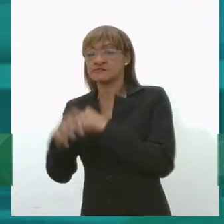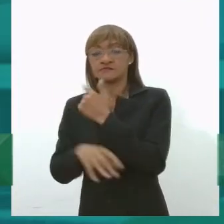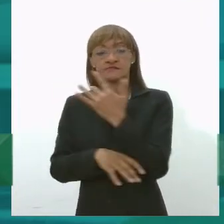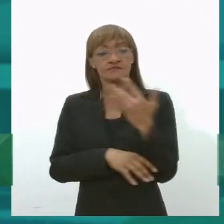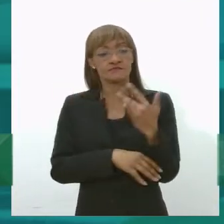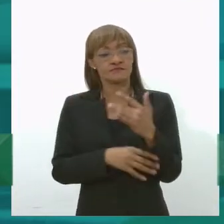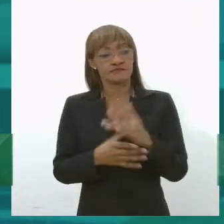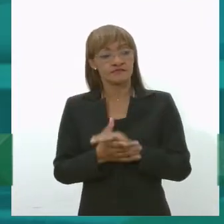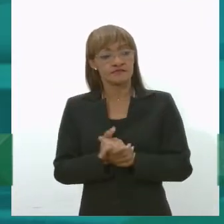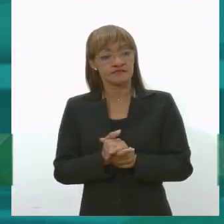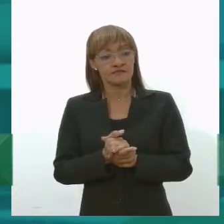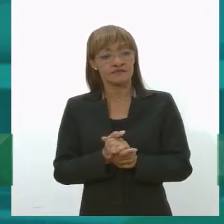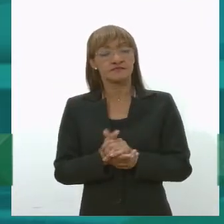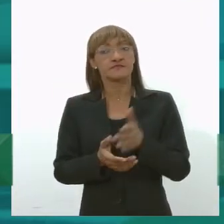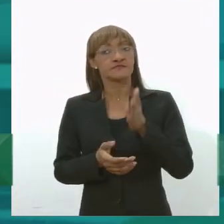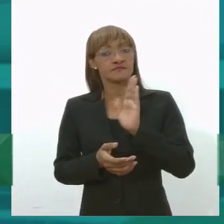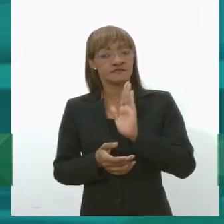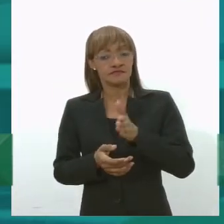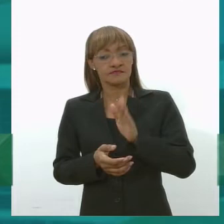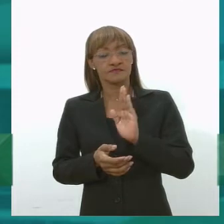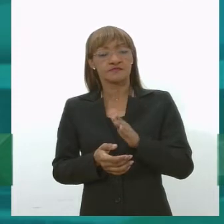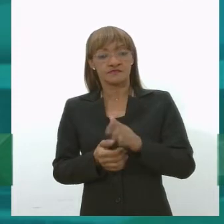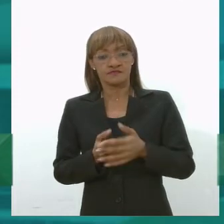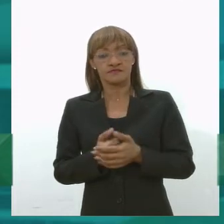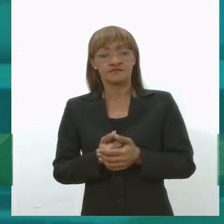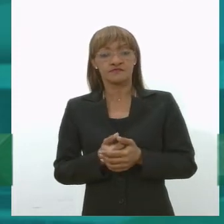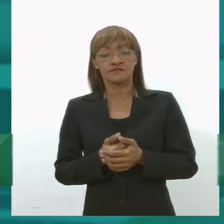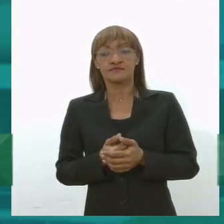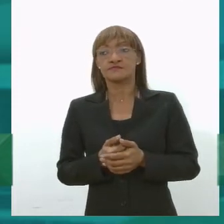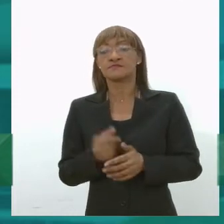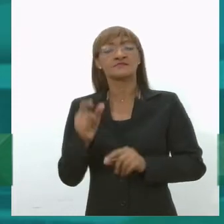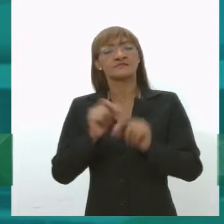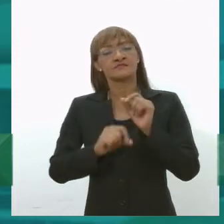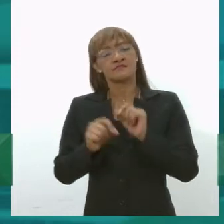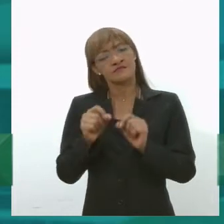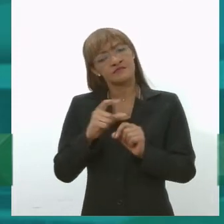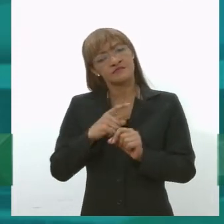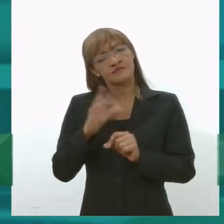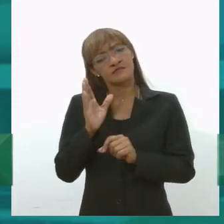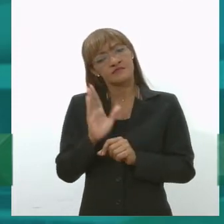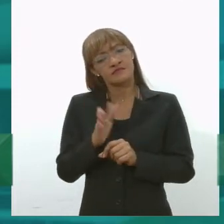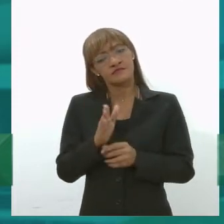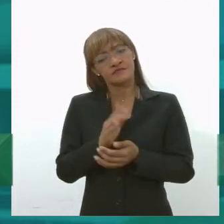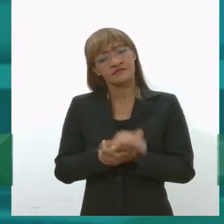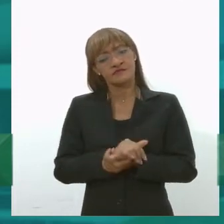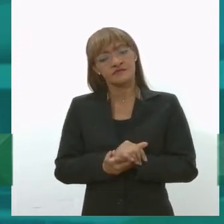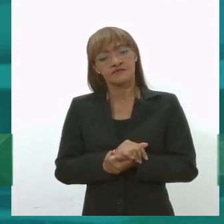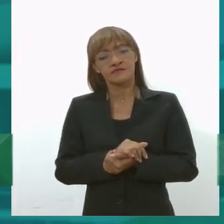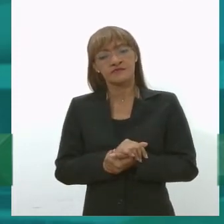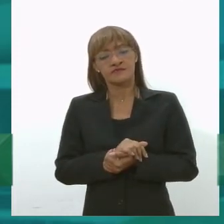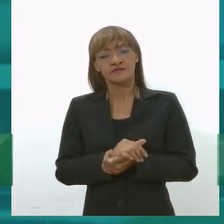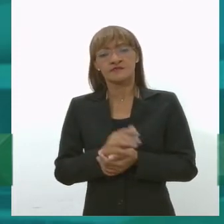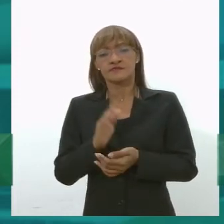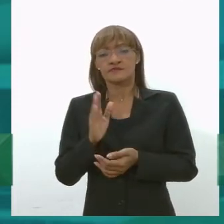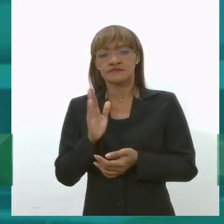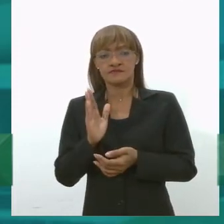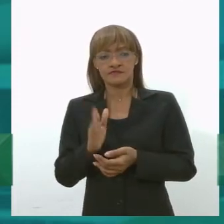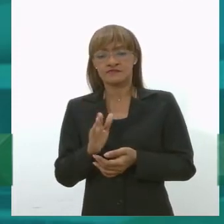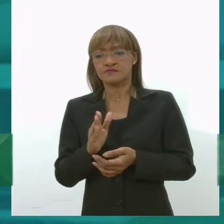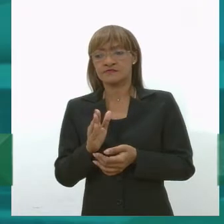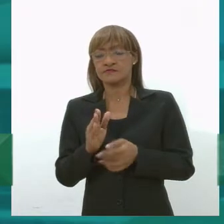ele já foi previamente processado então reduz o consumo industrial na produção de bens e coisas a reciclagem